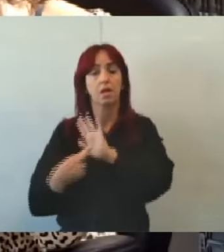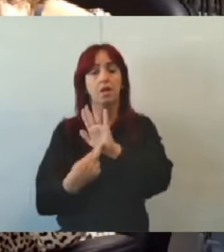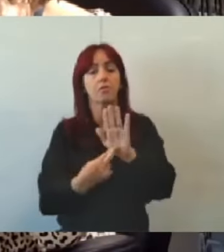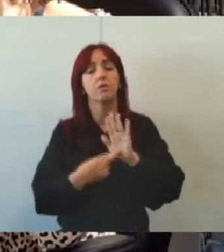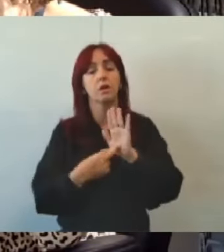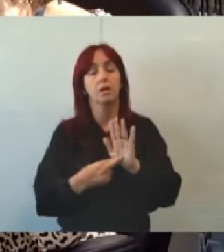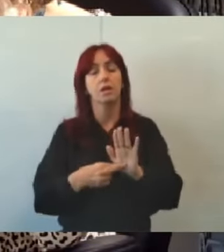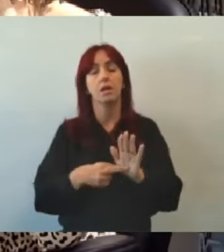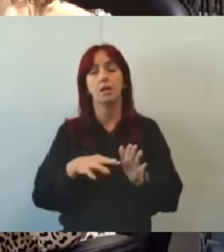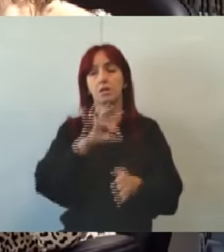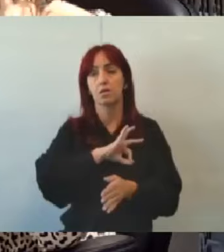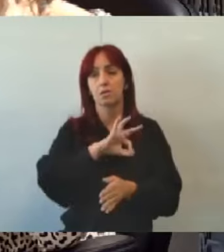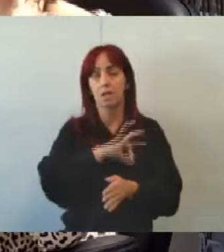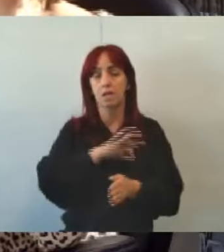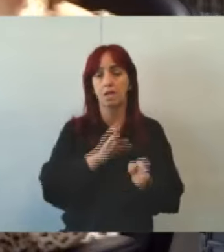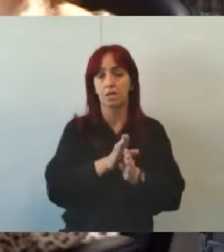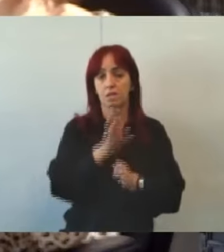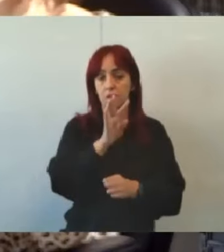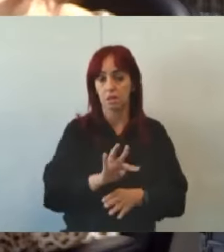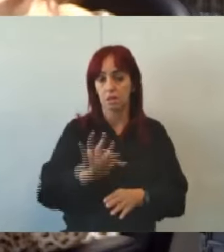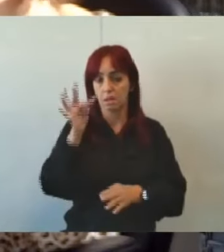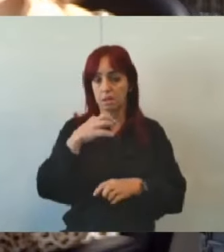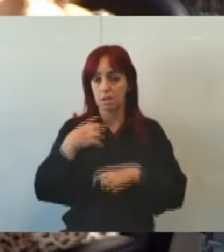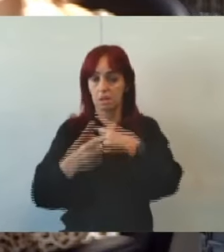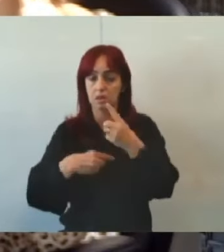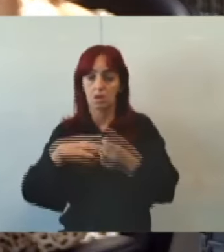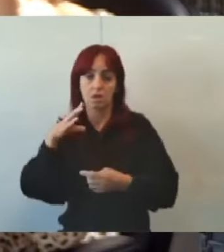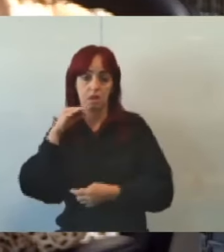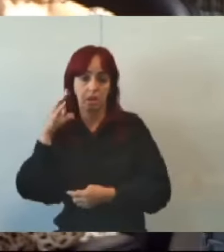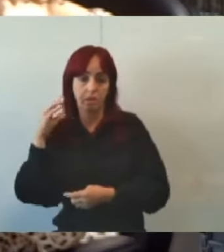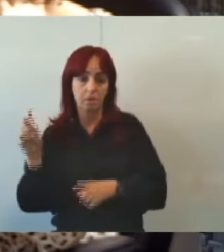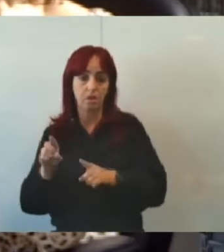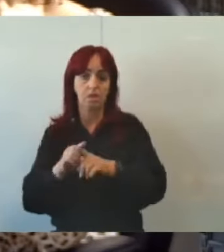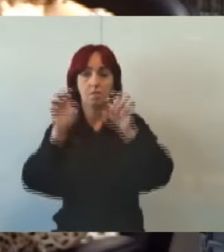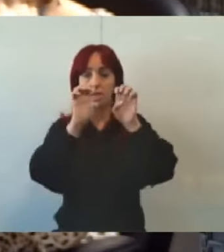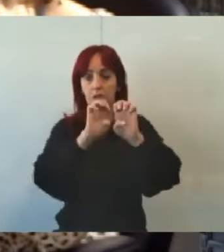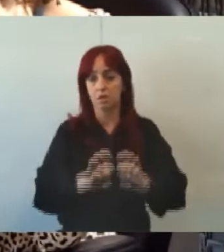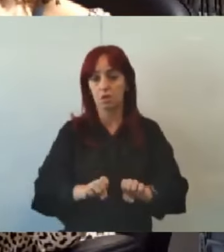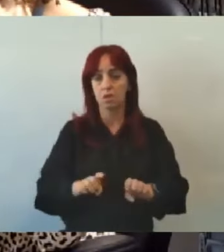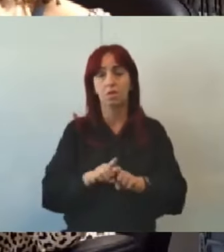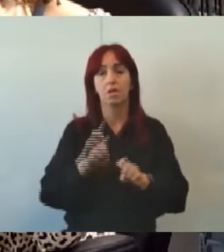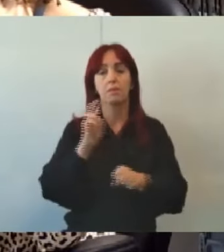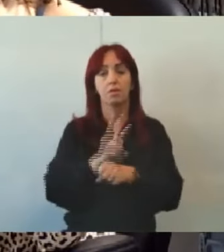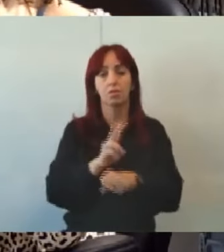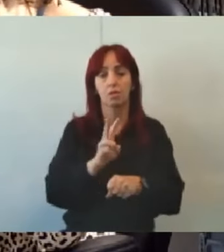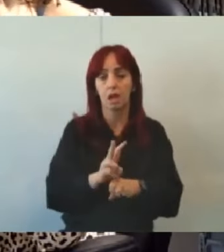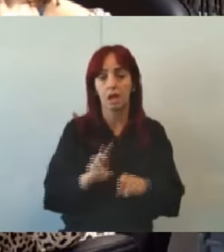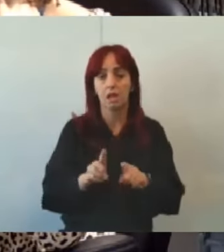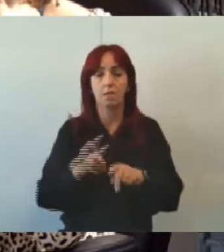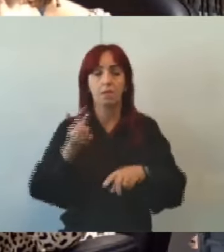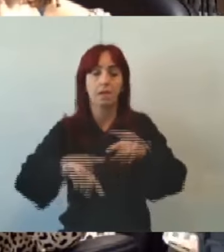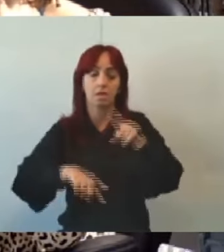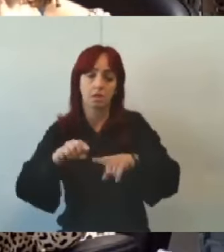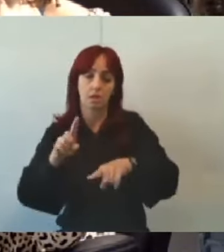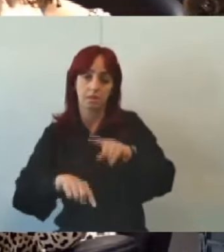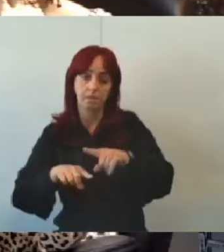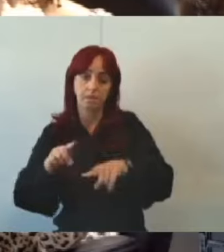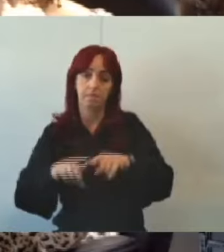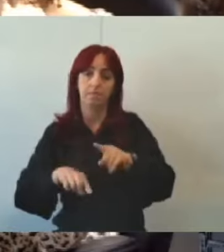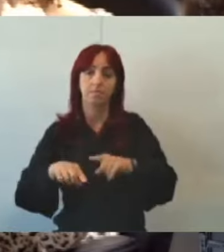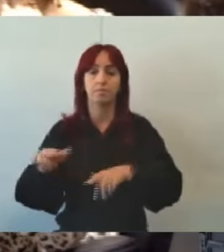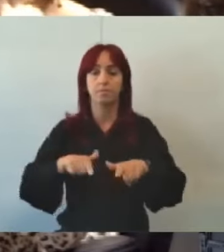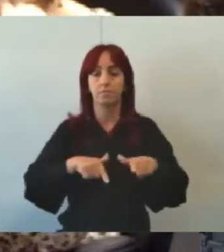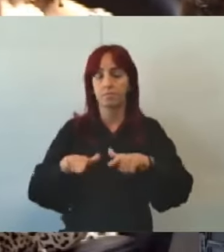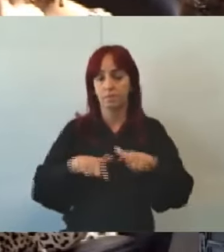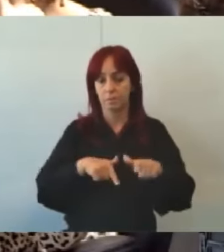dos conselheiros tutelares e a demais servidores infraestrutura manutenção equipamentos materiais e serviços